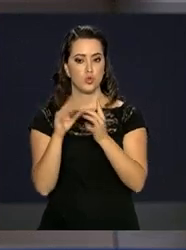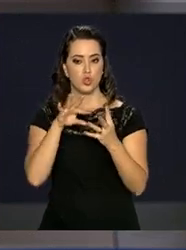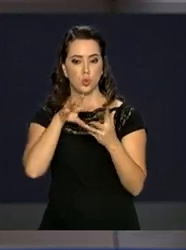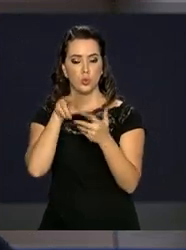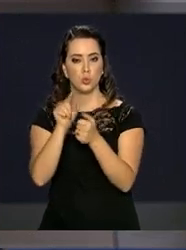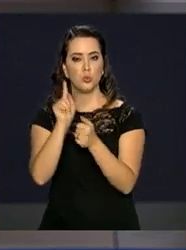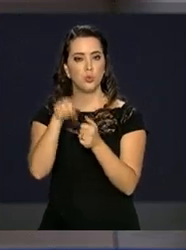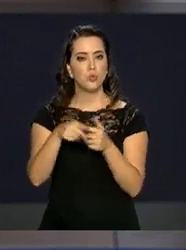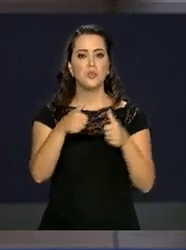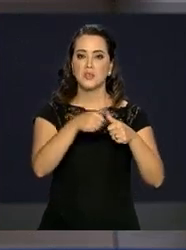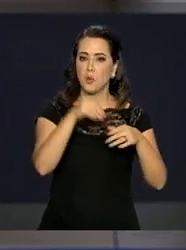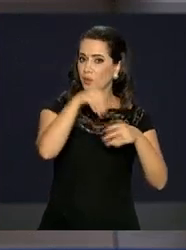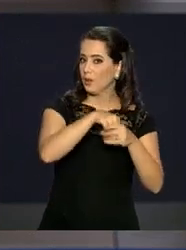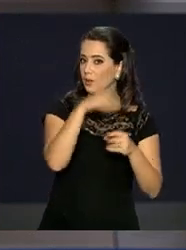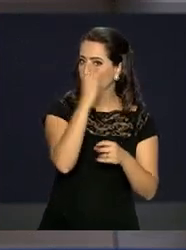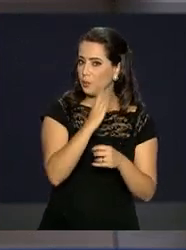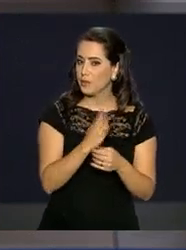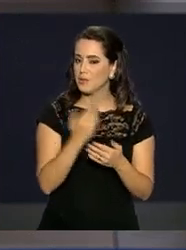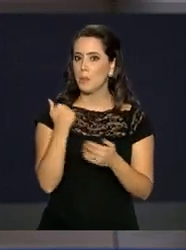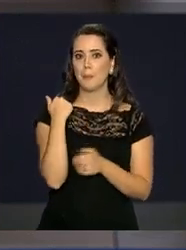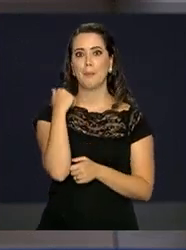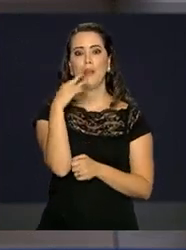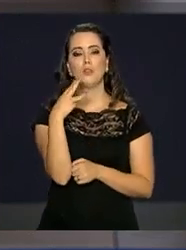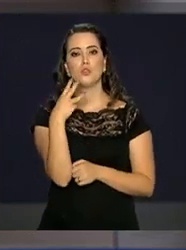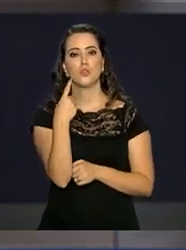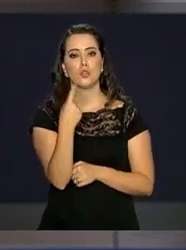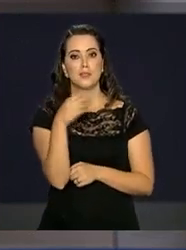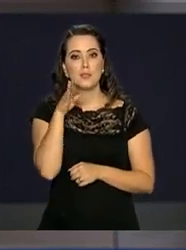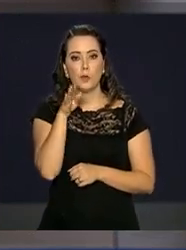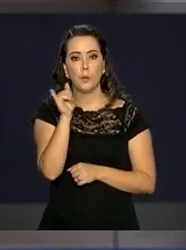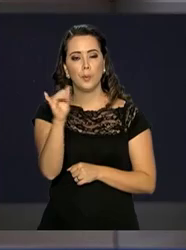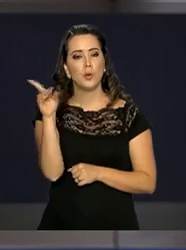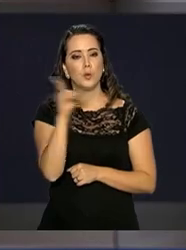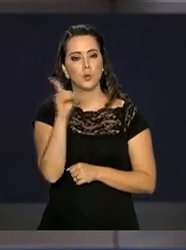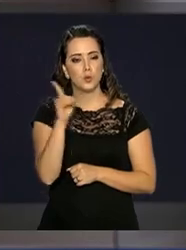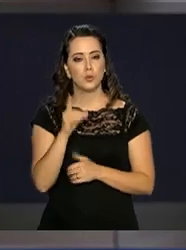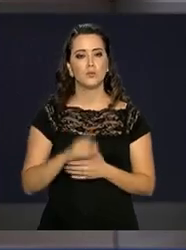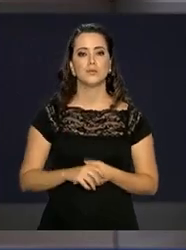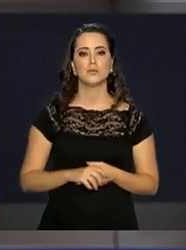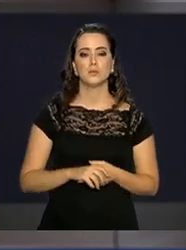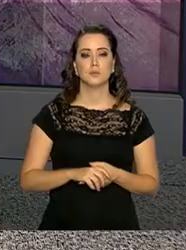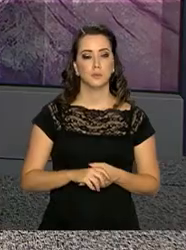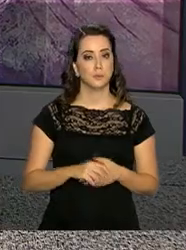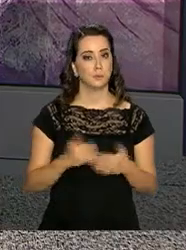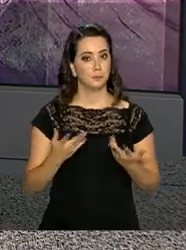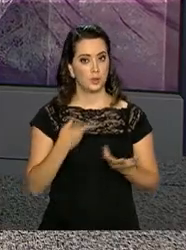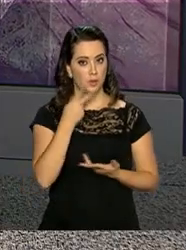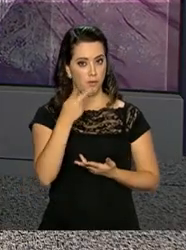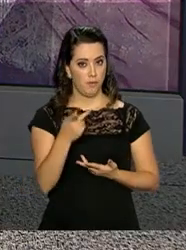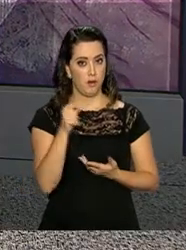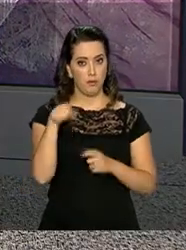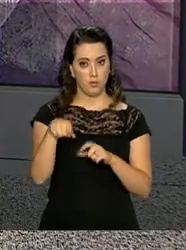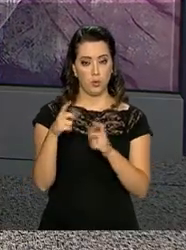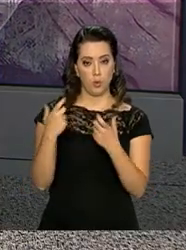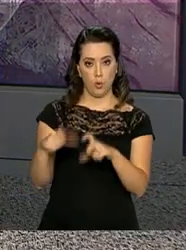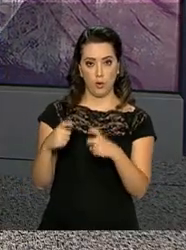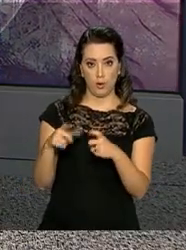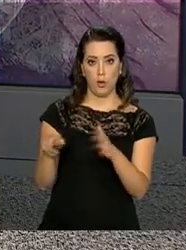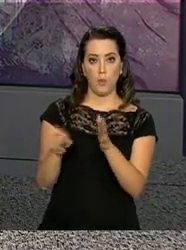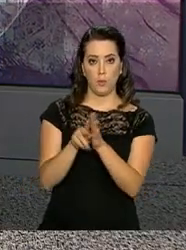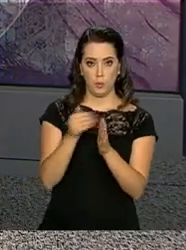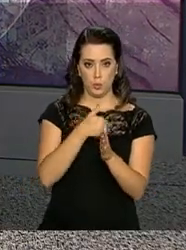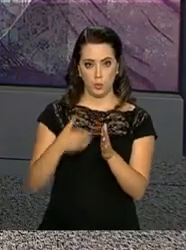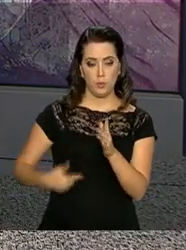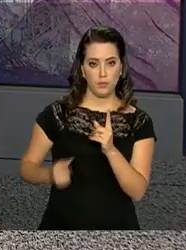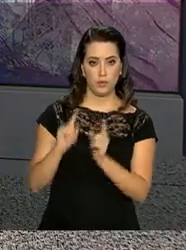mundo estão em território brasileiro. Já são mais de 31 bilhões de dólares. Ainda no Palácio de La Moneda,